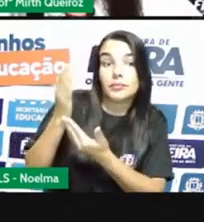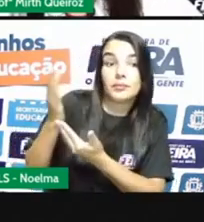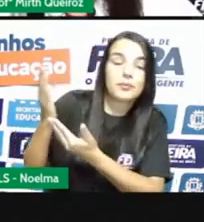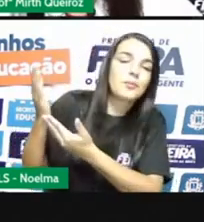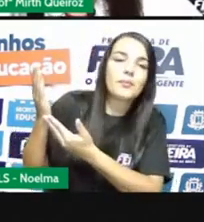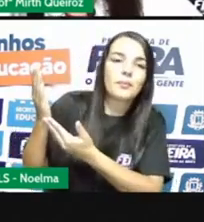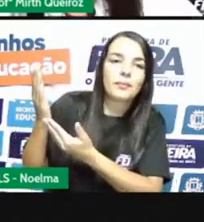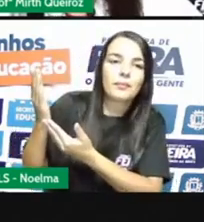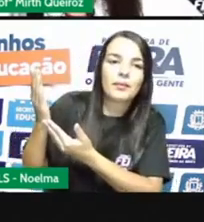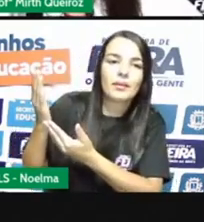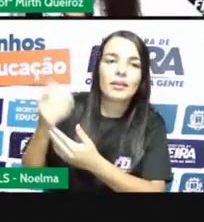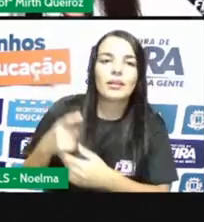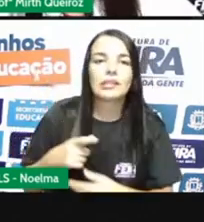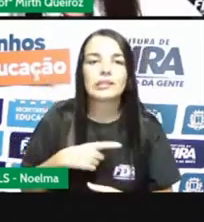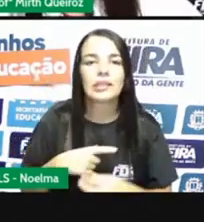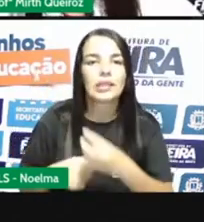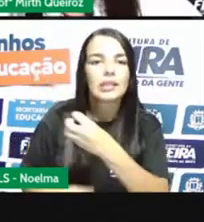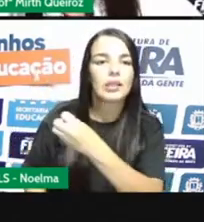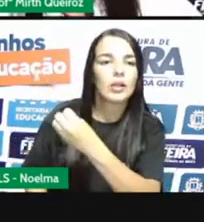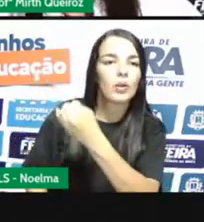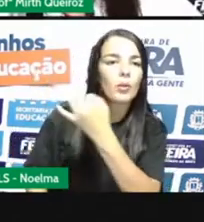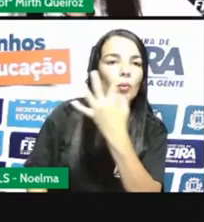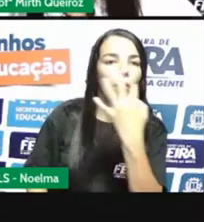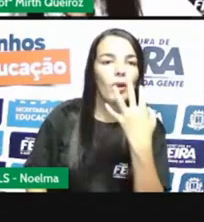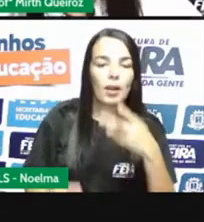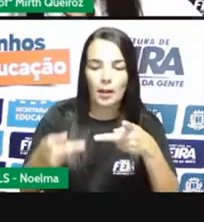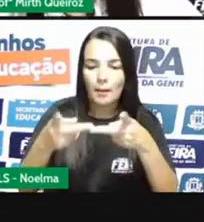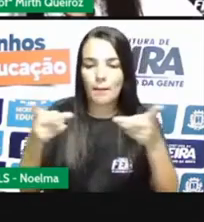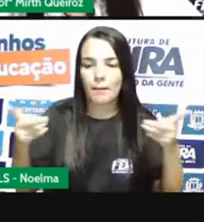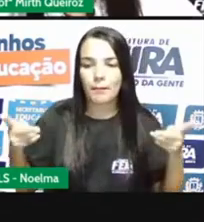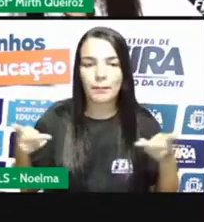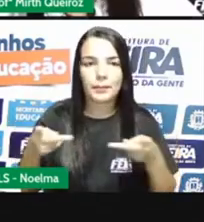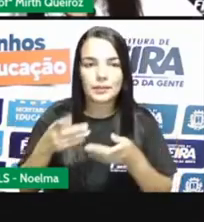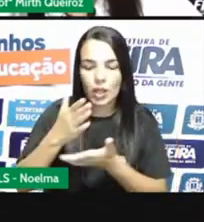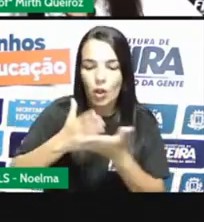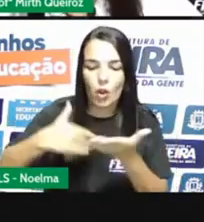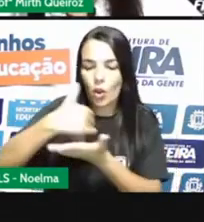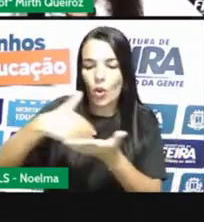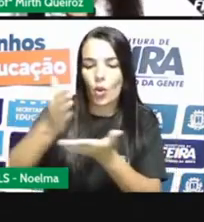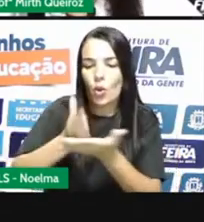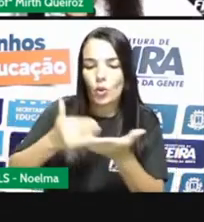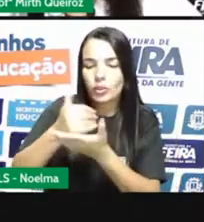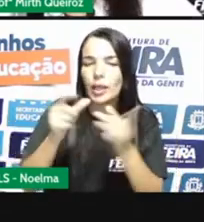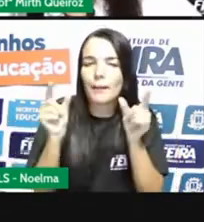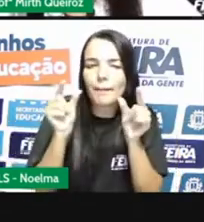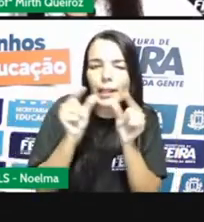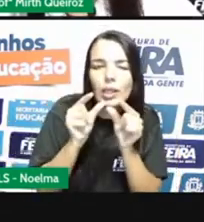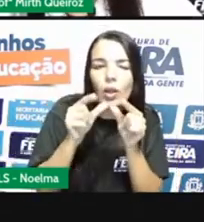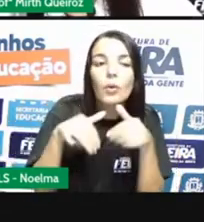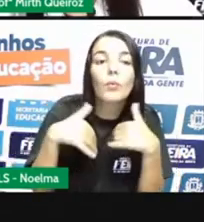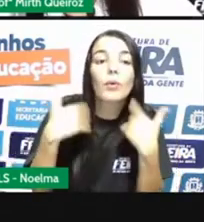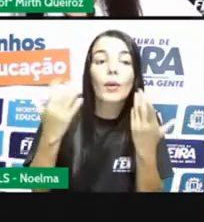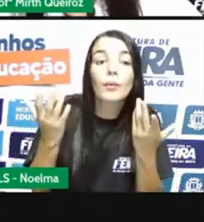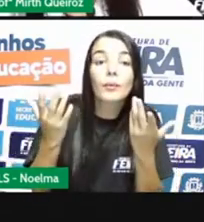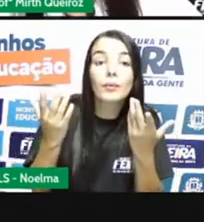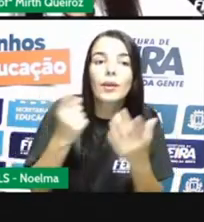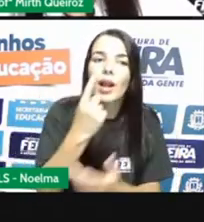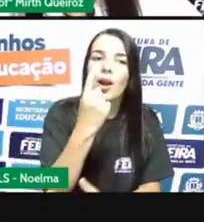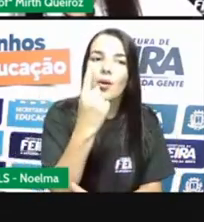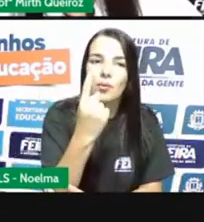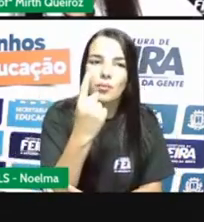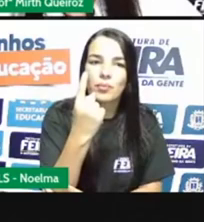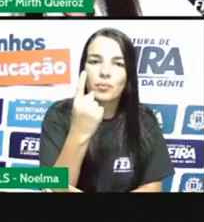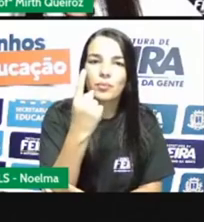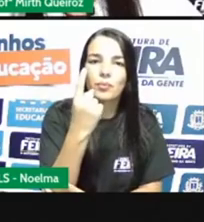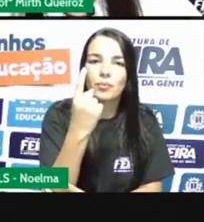Qual é aí, em qual dessas frações aí, que a pizza, ela foi cortada em uma fatia menor? Essa de um